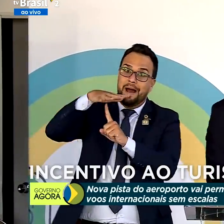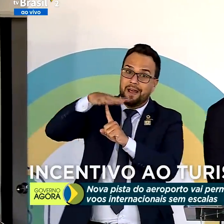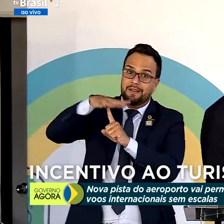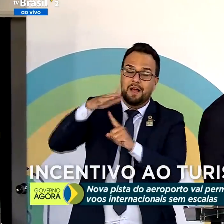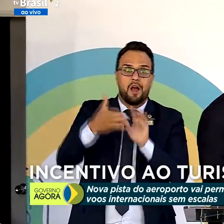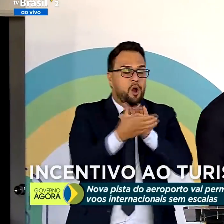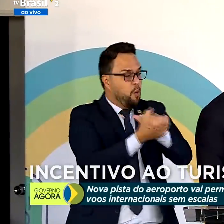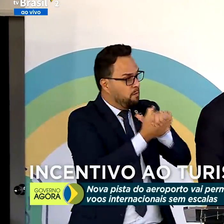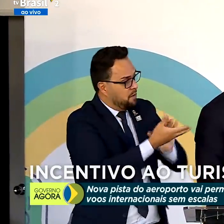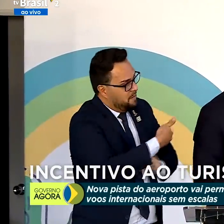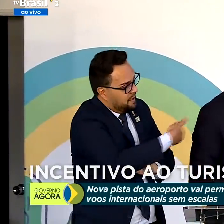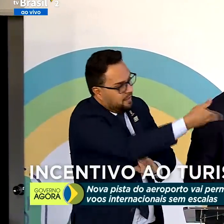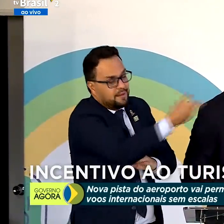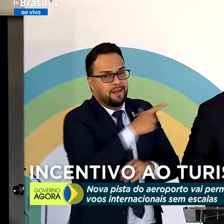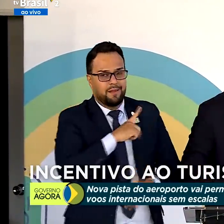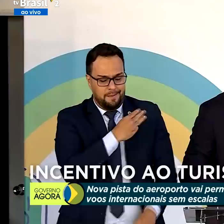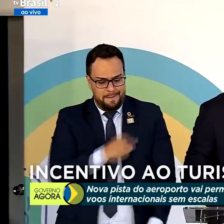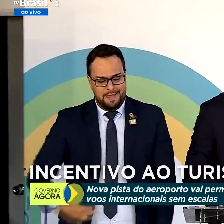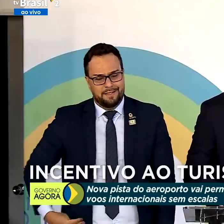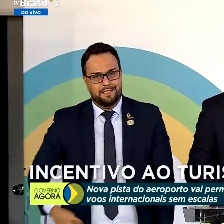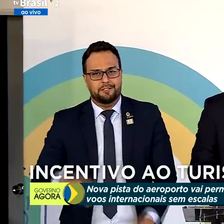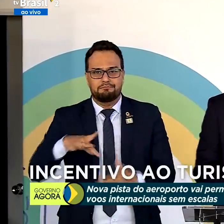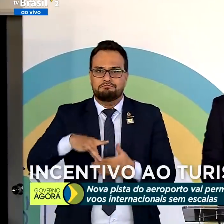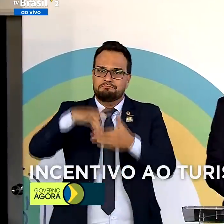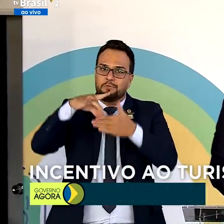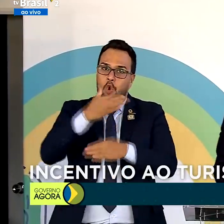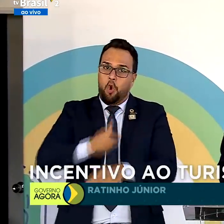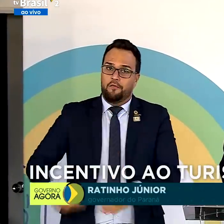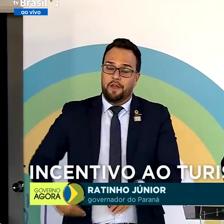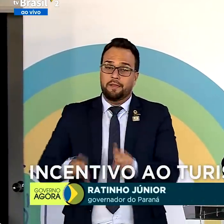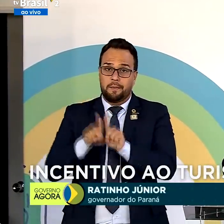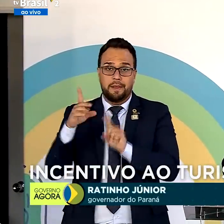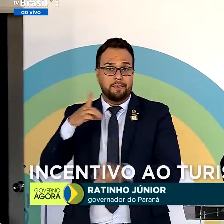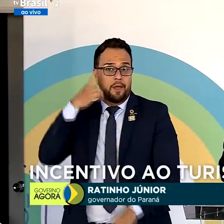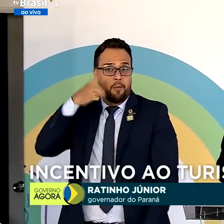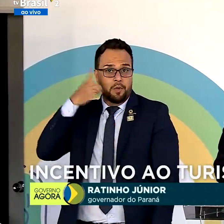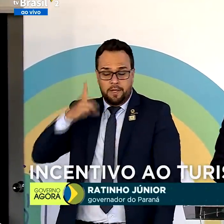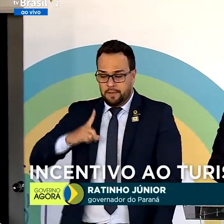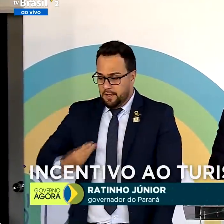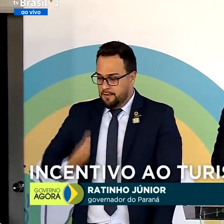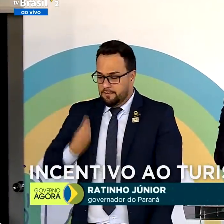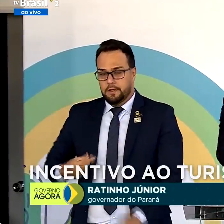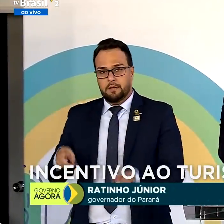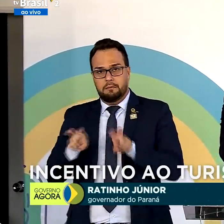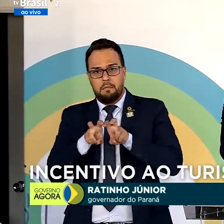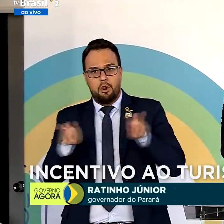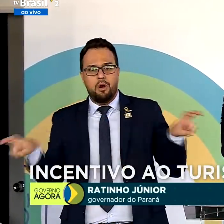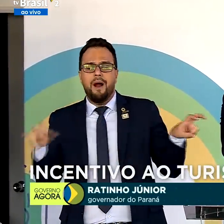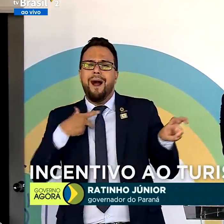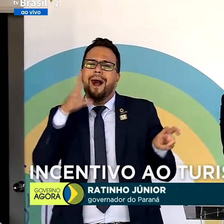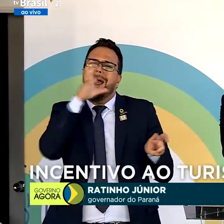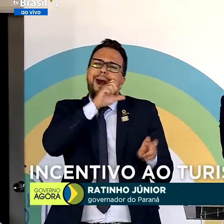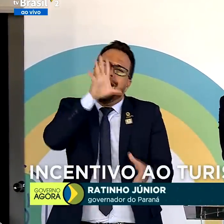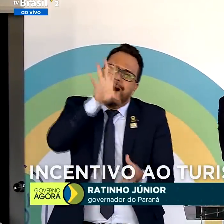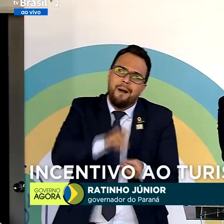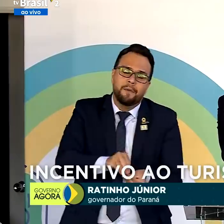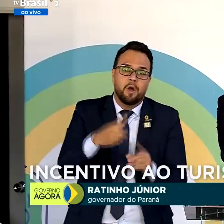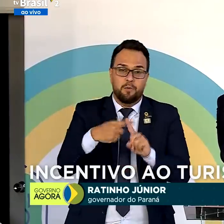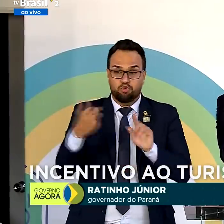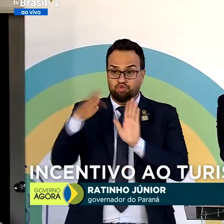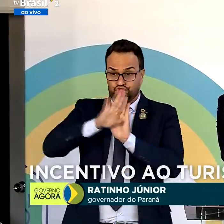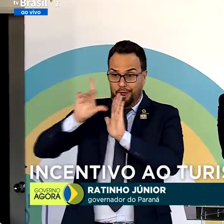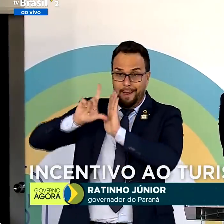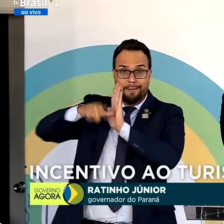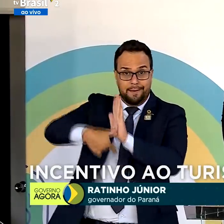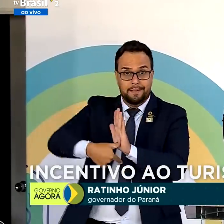Cumprimentar aqui a todos os nossos ministros, líder do governo, os deputados que estão aqui presentes, de forma muito rápida, até porque eu cheguei